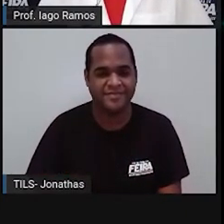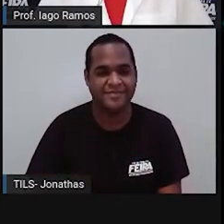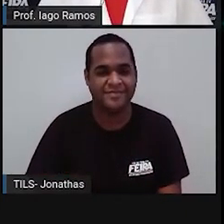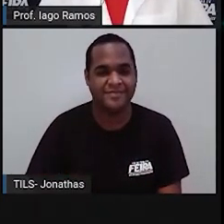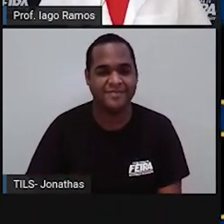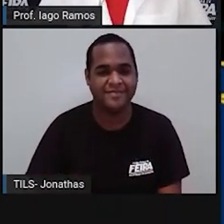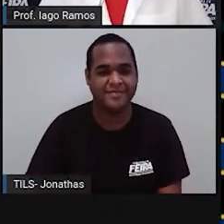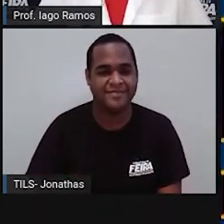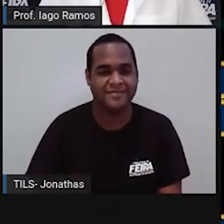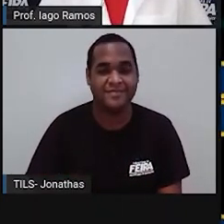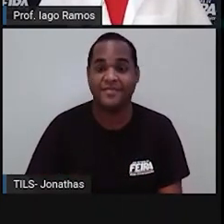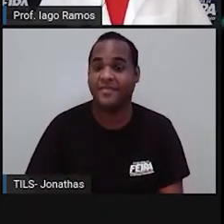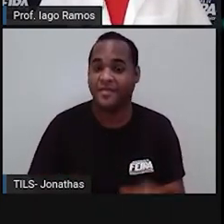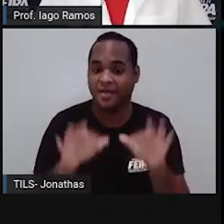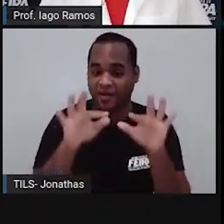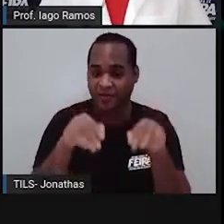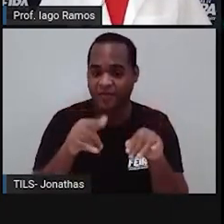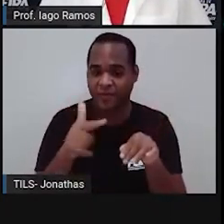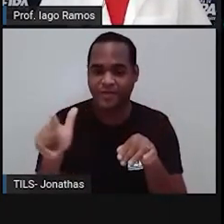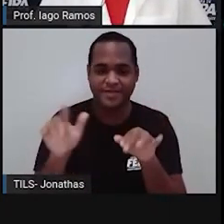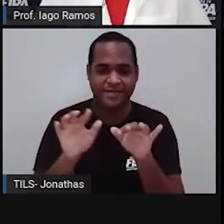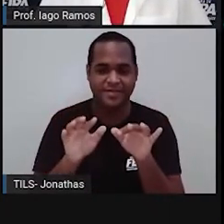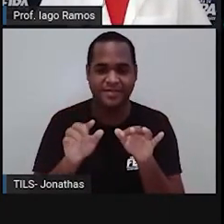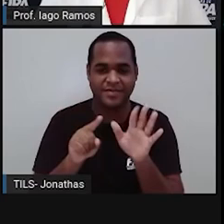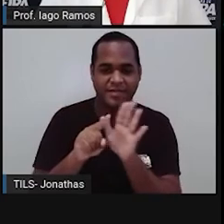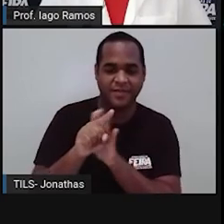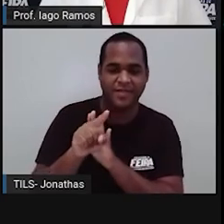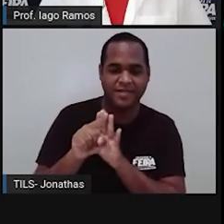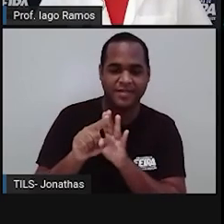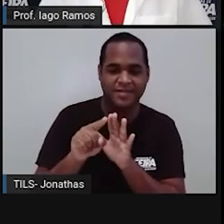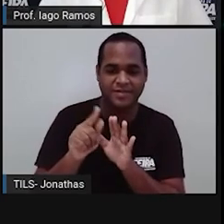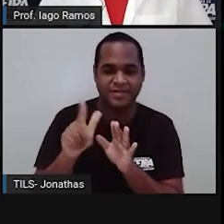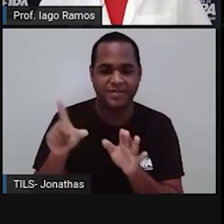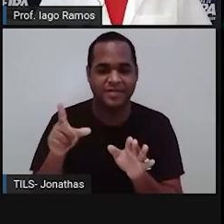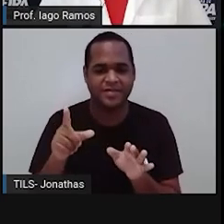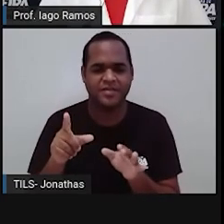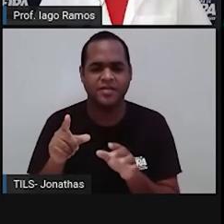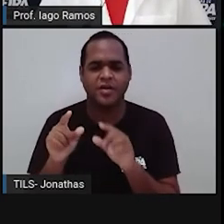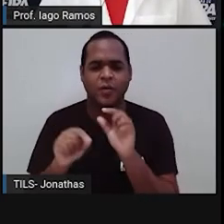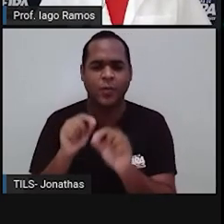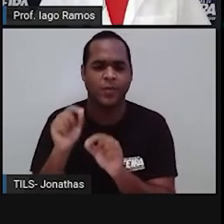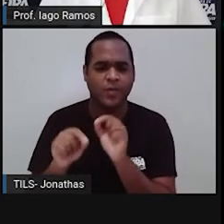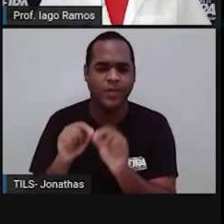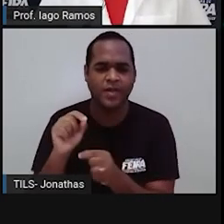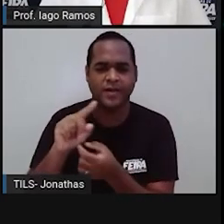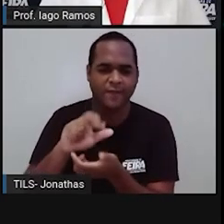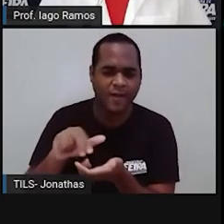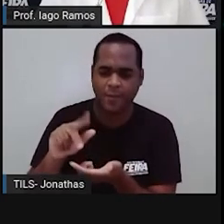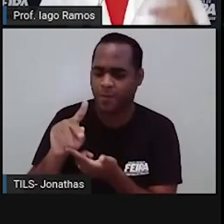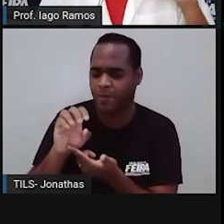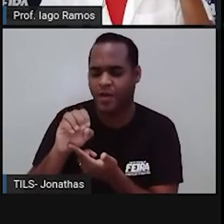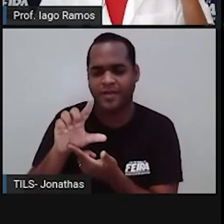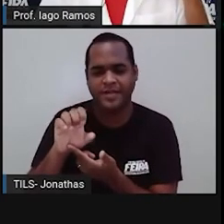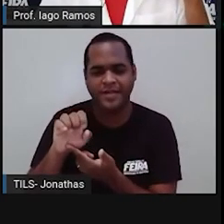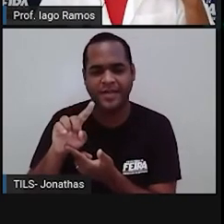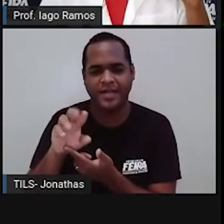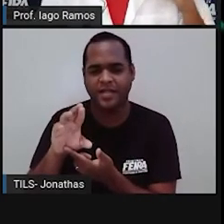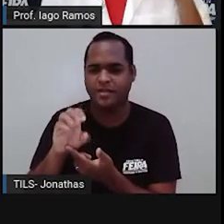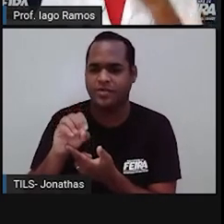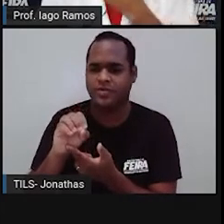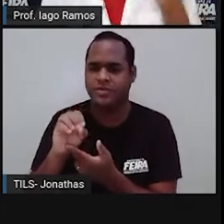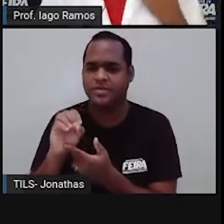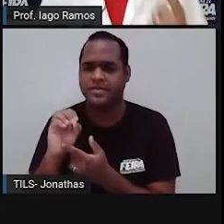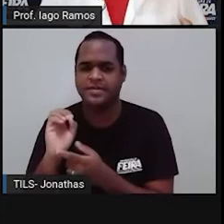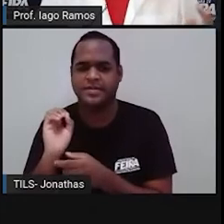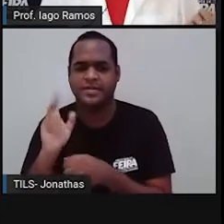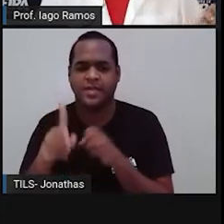E a última fase. Vamos lá. Qual dos itens é um poliedro? O pneu é redondo. O